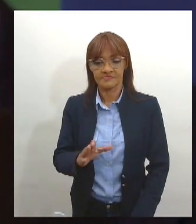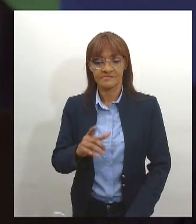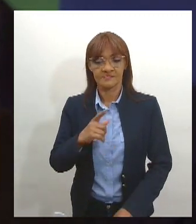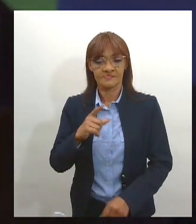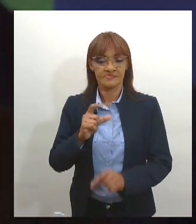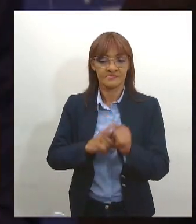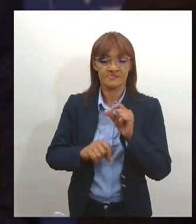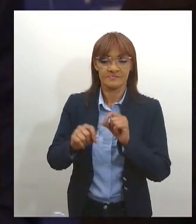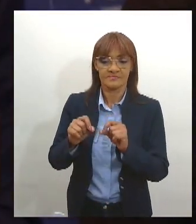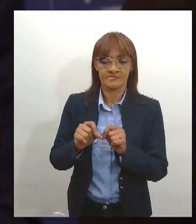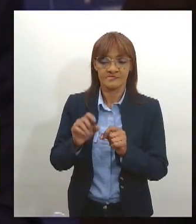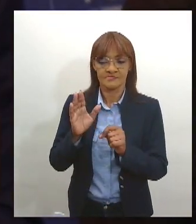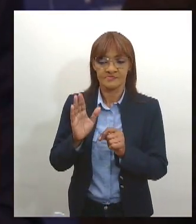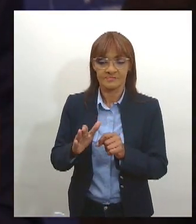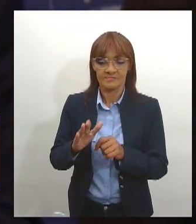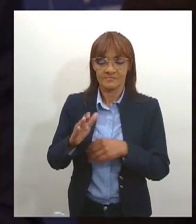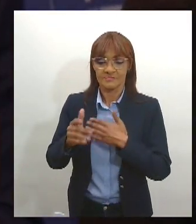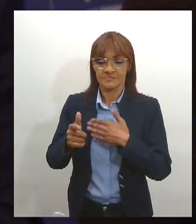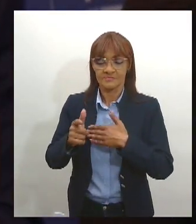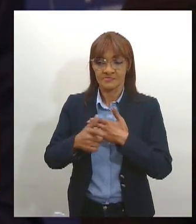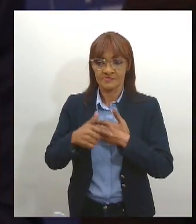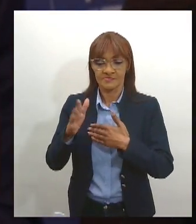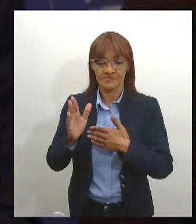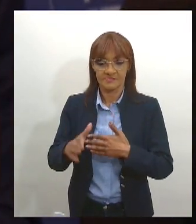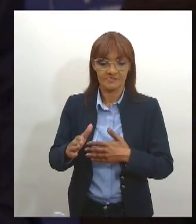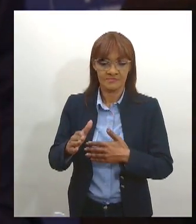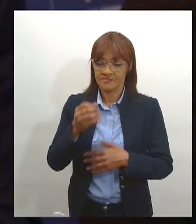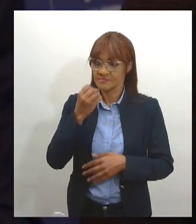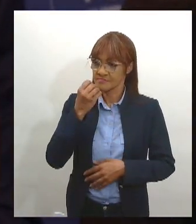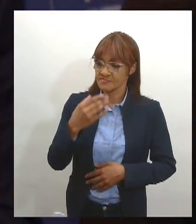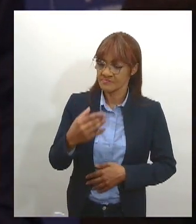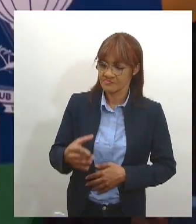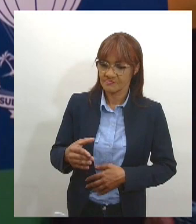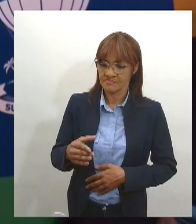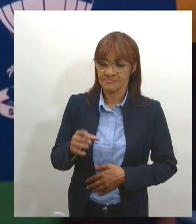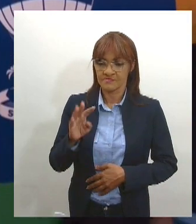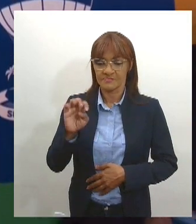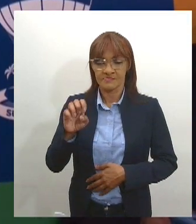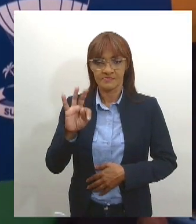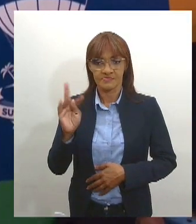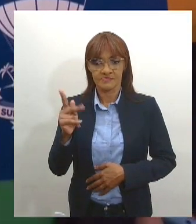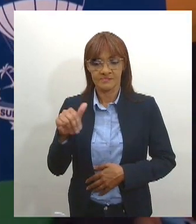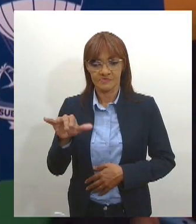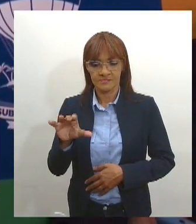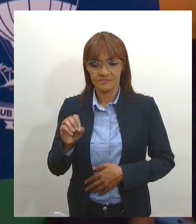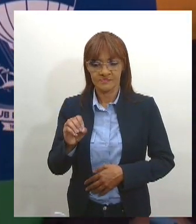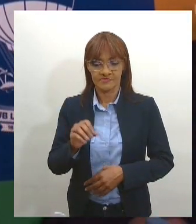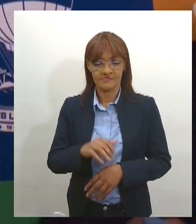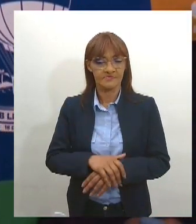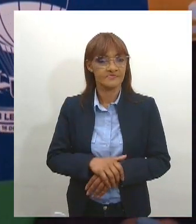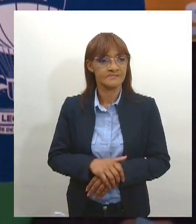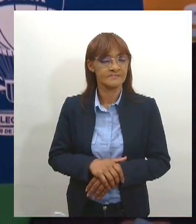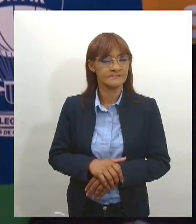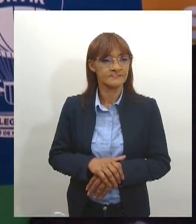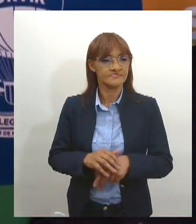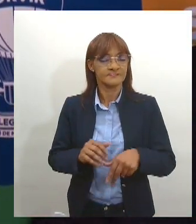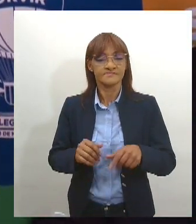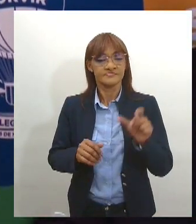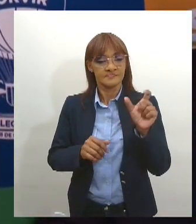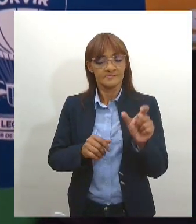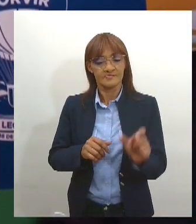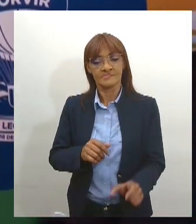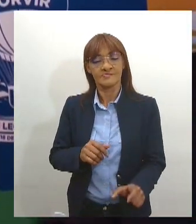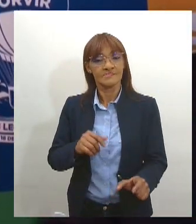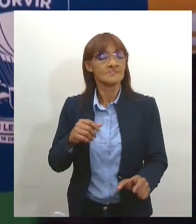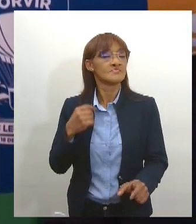Etelio e acredita no bom desempenho do desembargador nomeado junto ao Tribunal de Justiça. Um grande profissional uma grande pessoa o doutor Etelio se destaca por onde